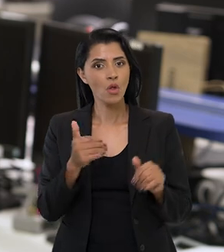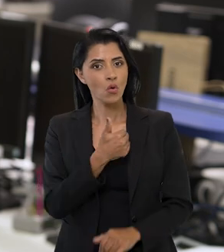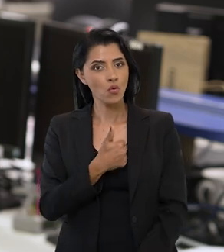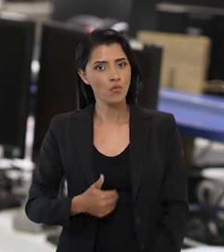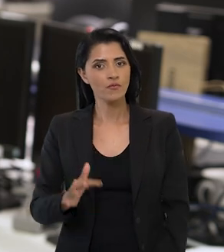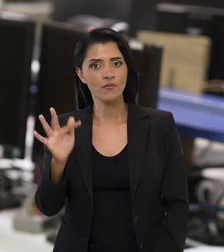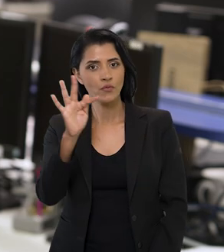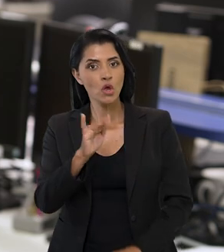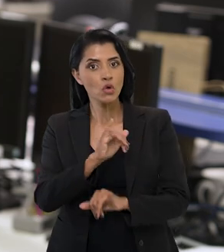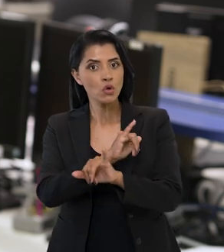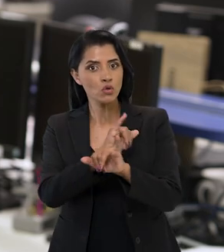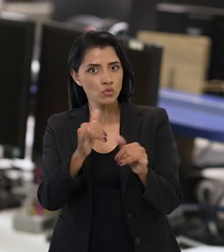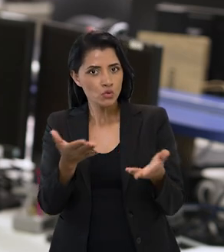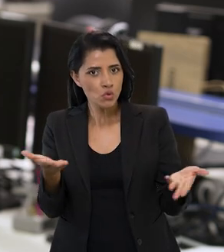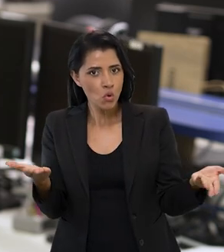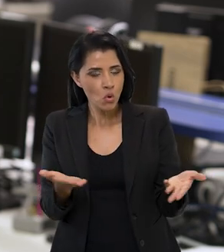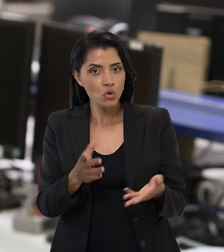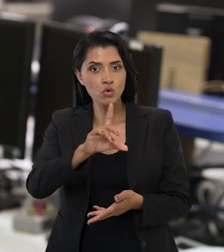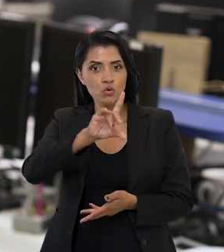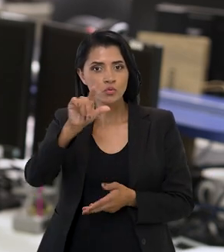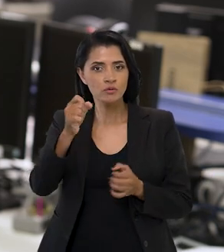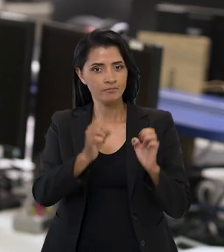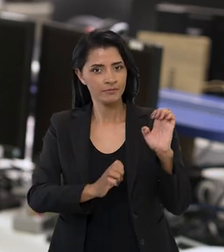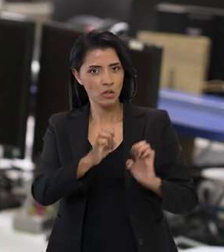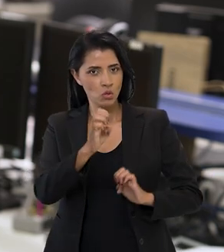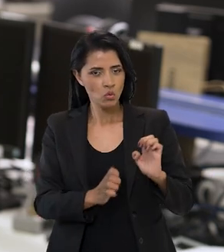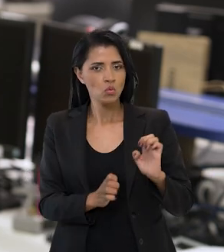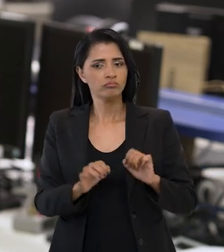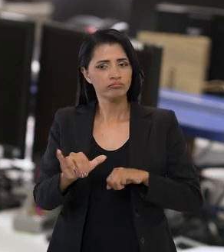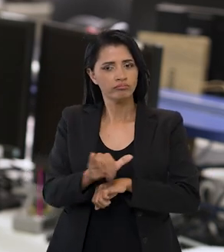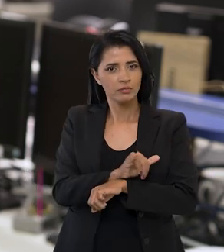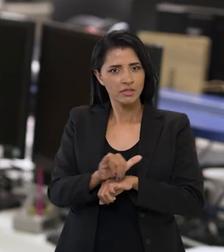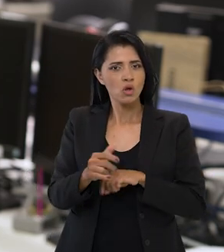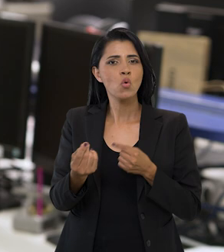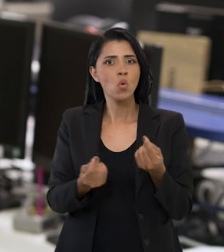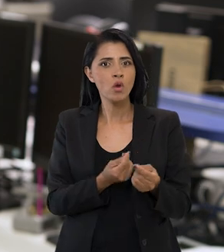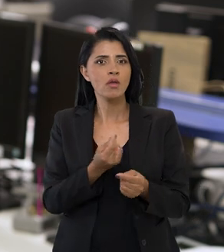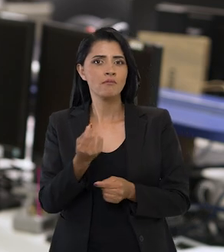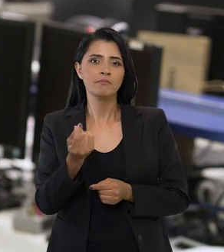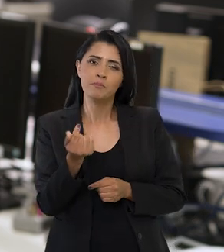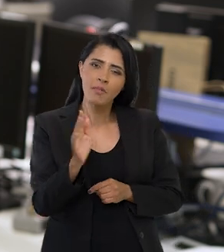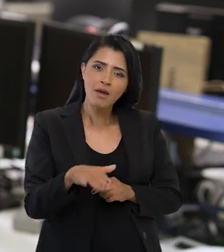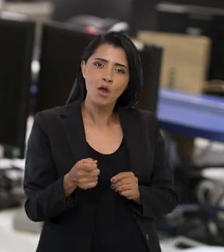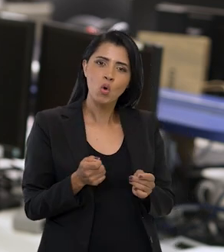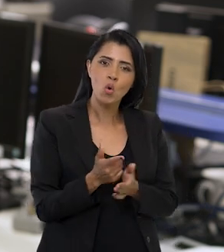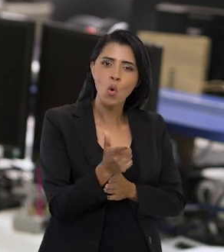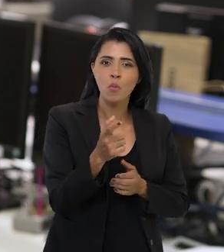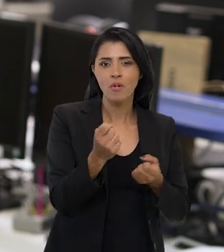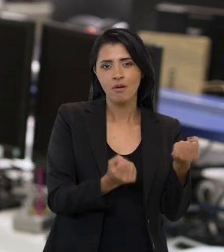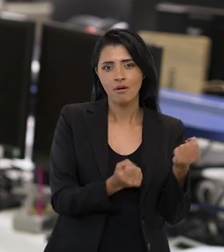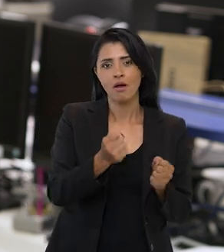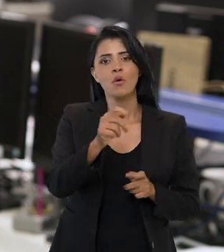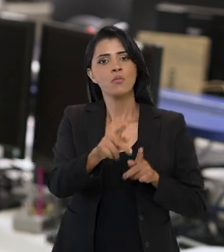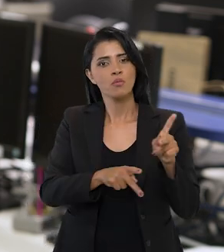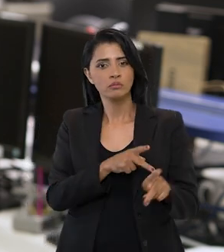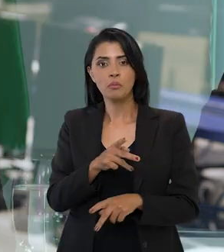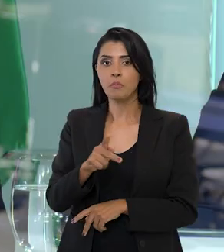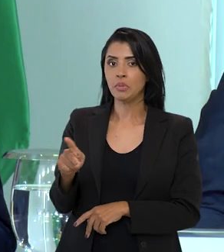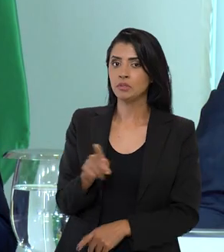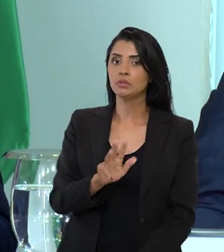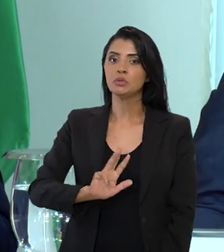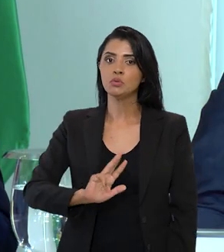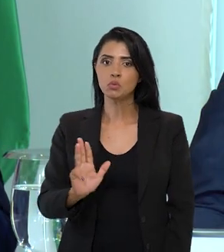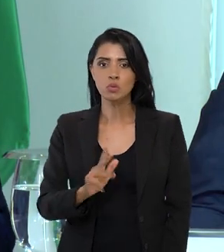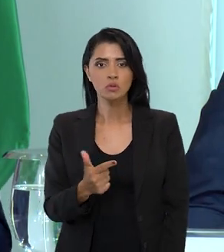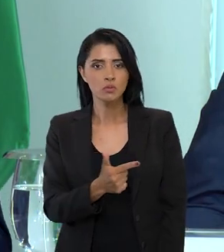Olá! O governo federal anunciou hoje, no Dia da Indústria, medidas que vão baratear a compra de carros populares.